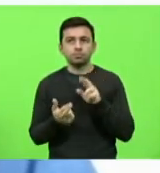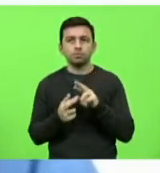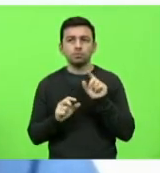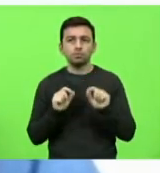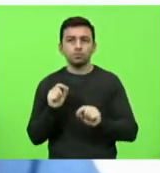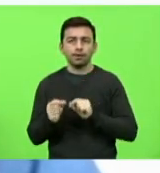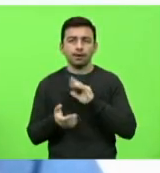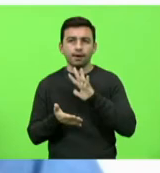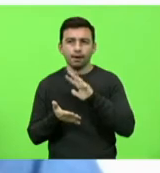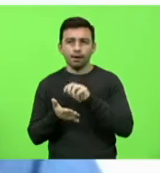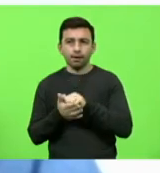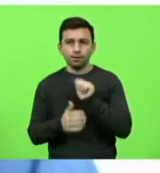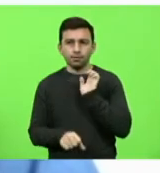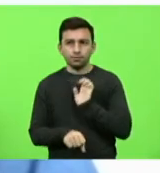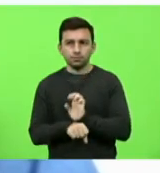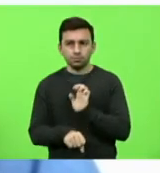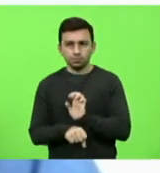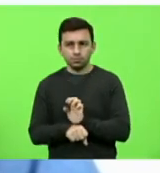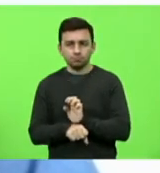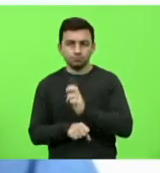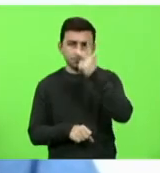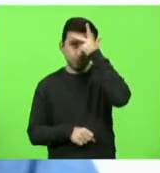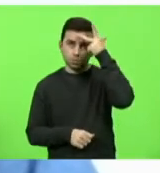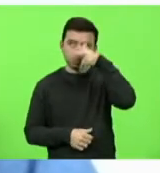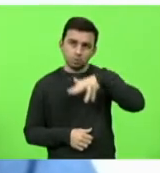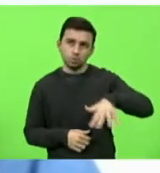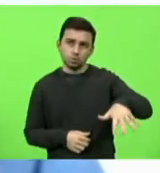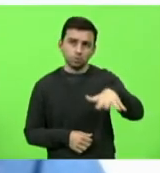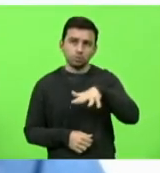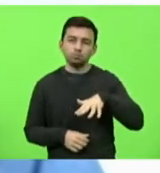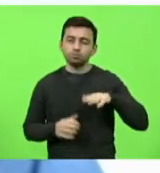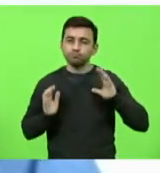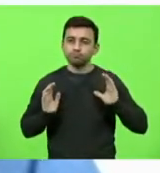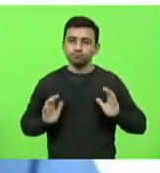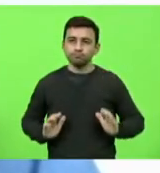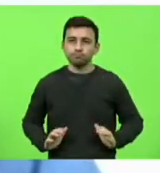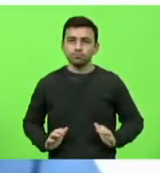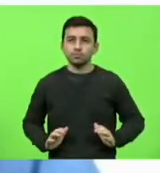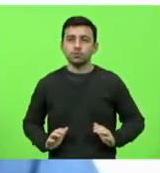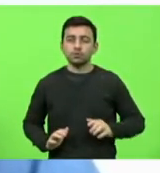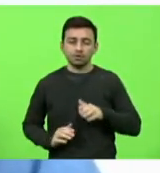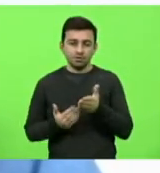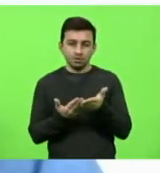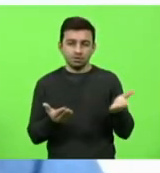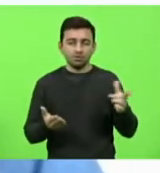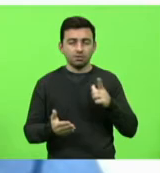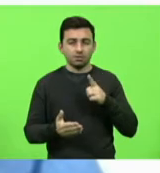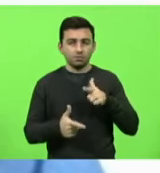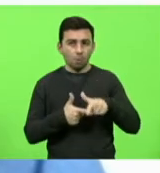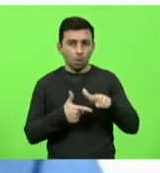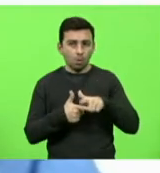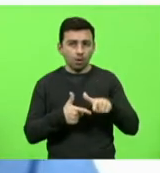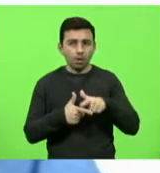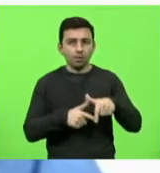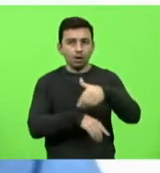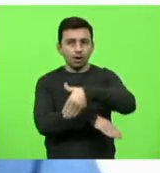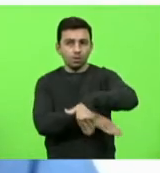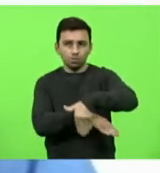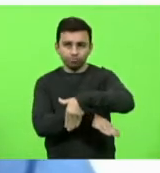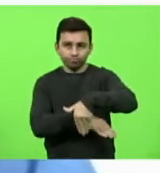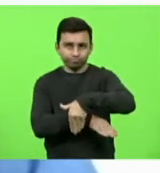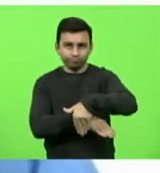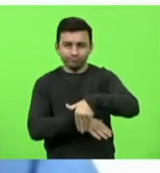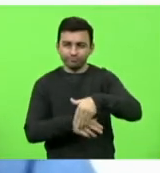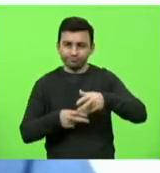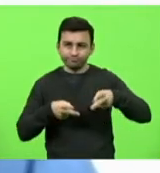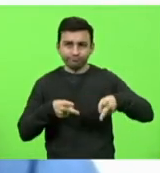estadual de pessoas, de cidadãos em situação de rua. Esse é um problema que nós